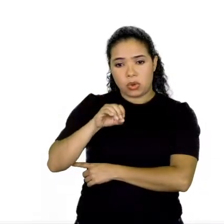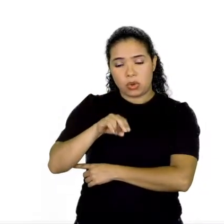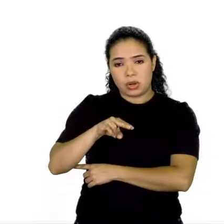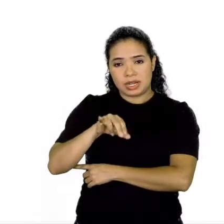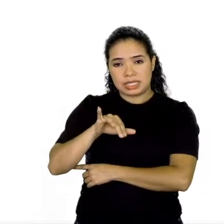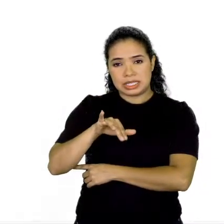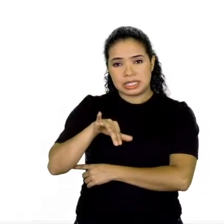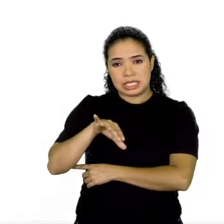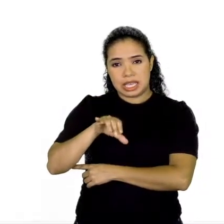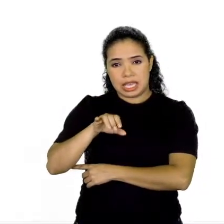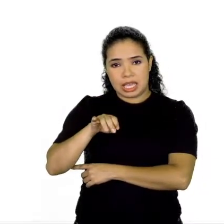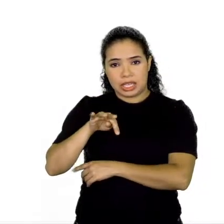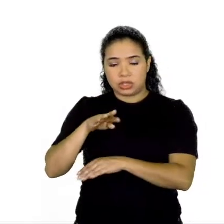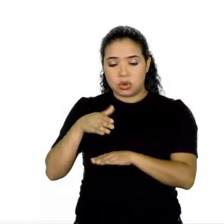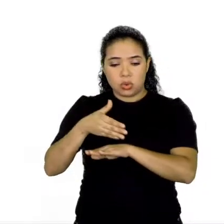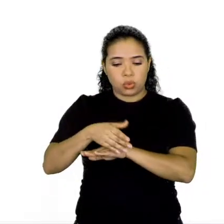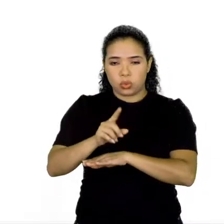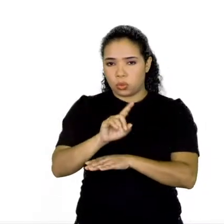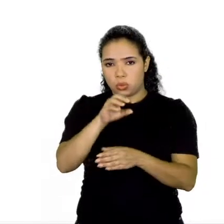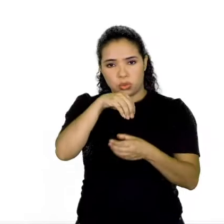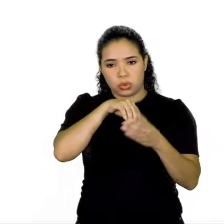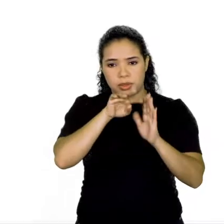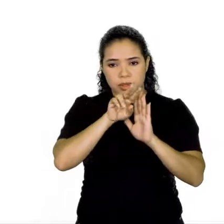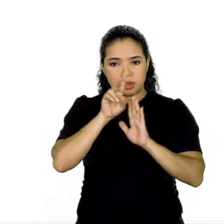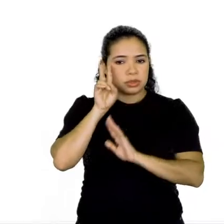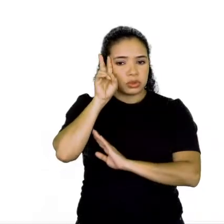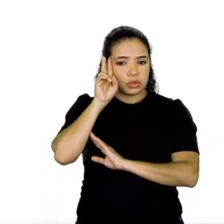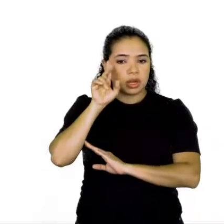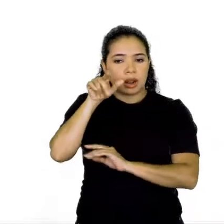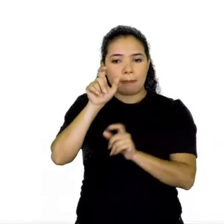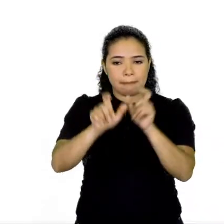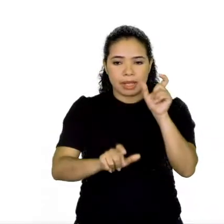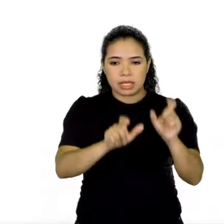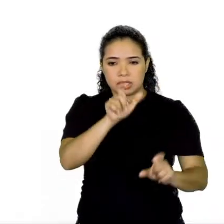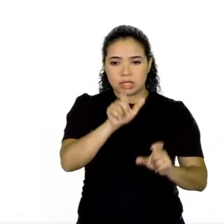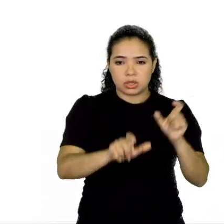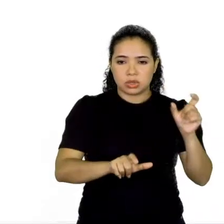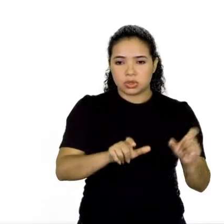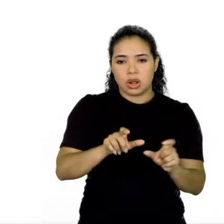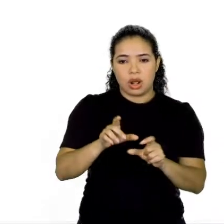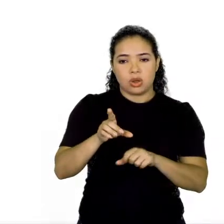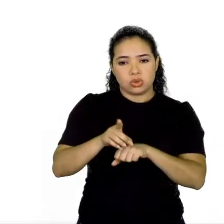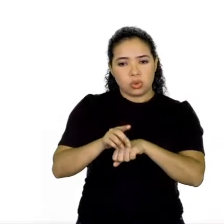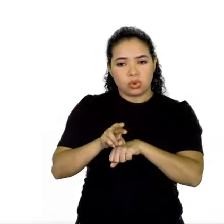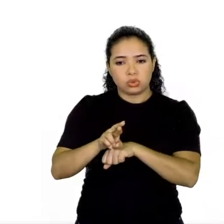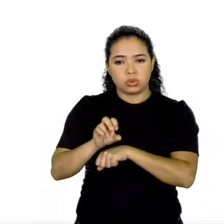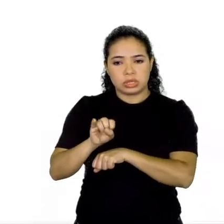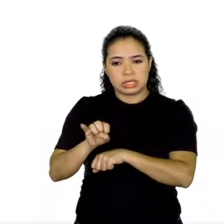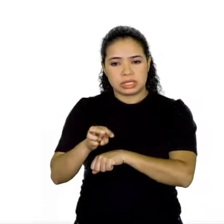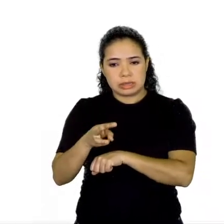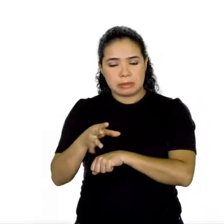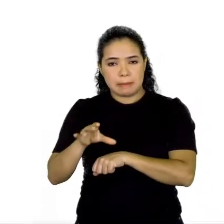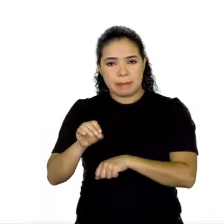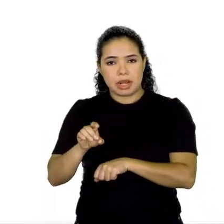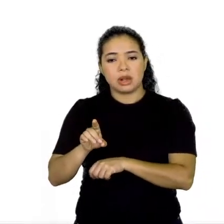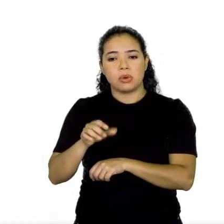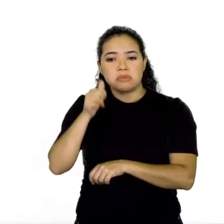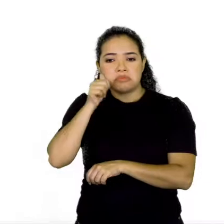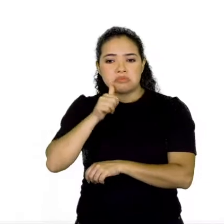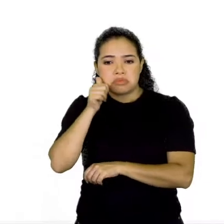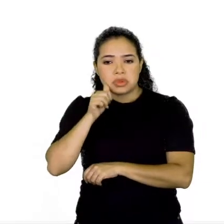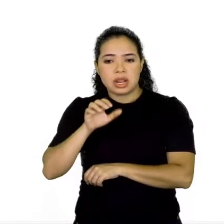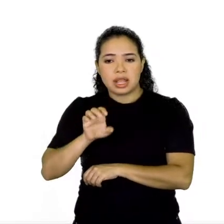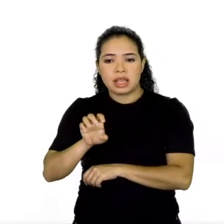é o doutor Simão Bacamachi, a dona Evarista, sua esposa, o Crispim Soares, que é o boticário farmacêutico da